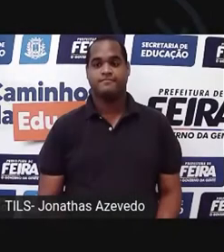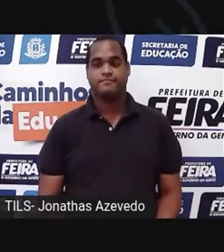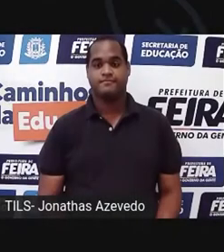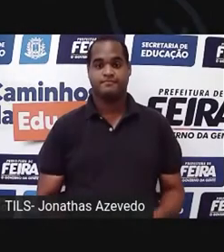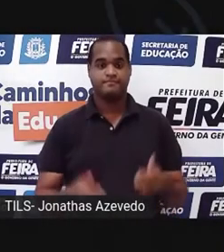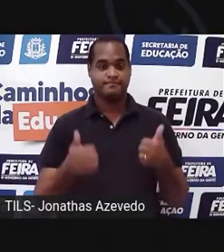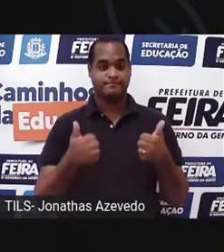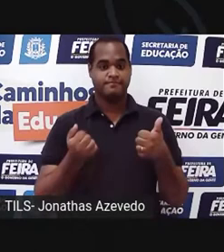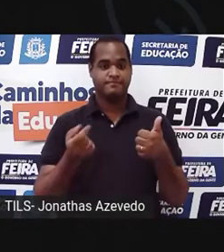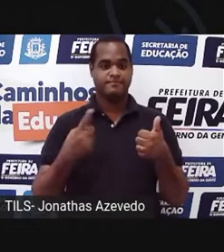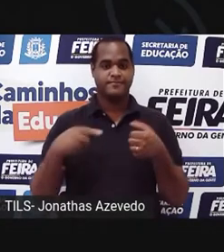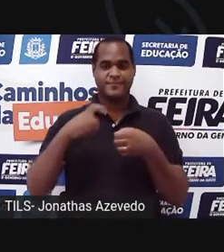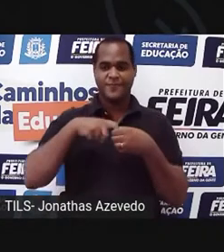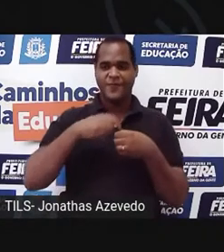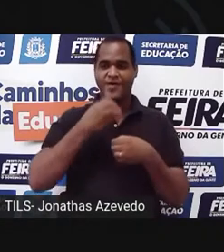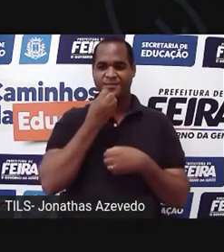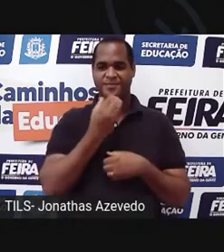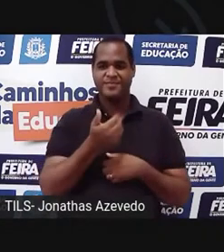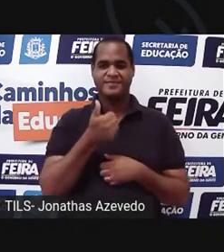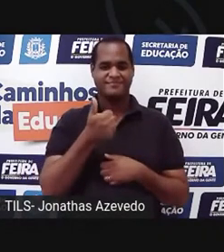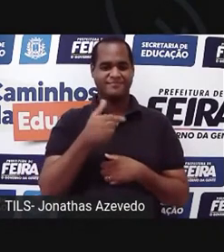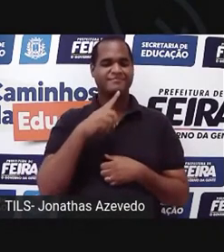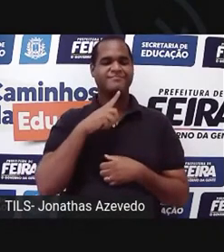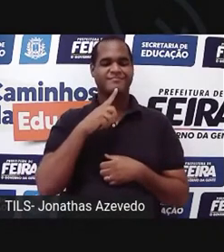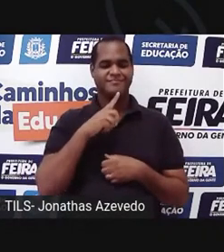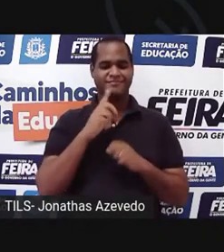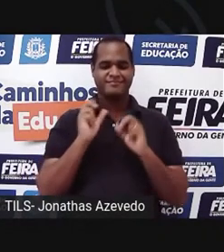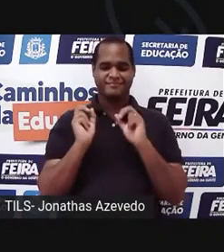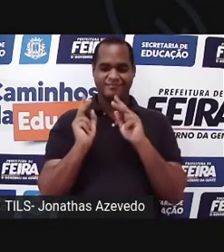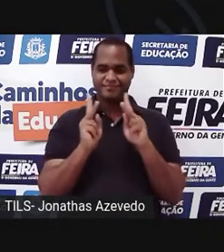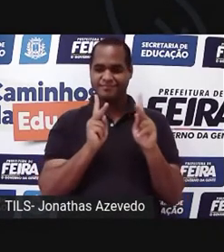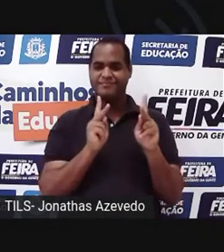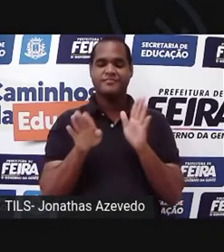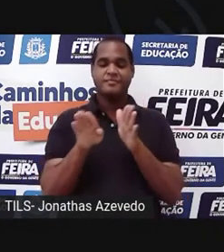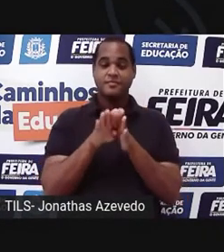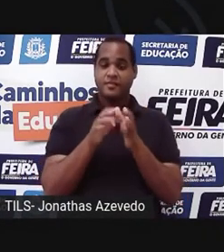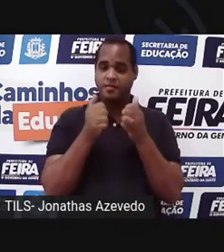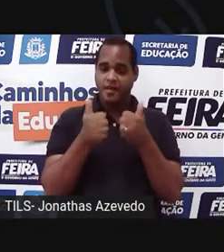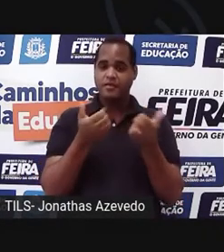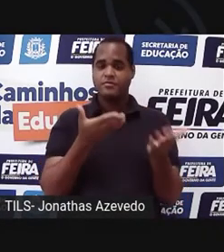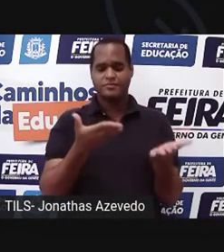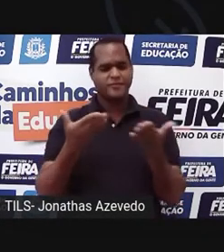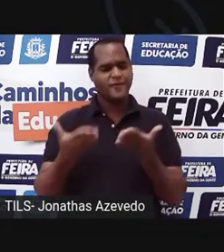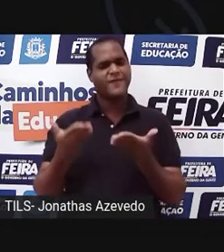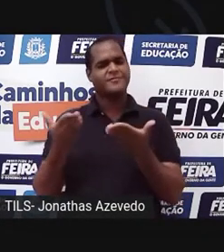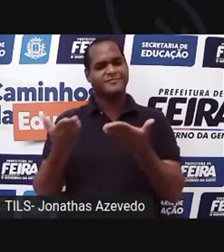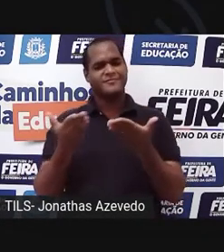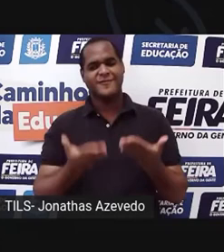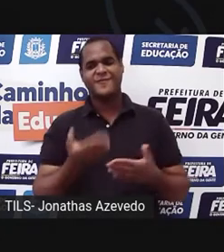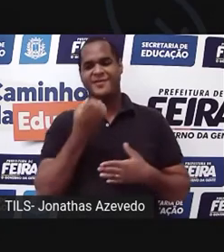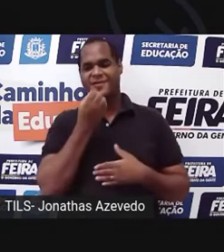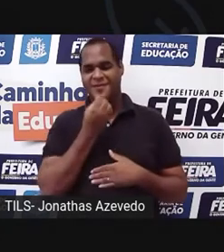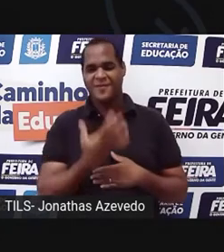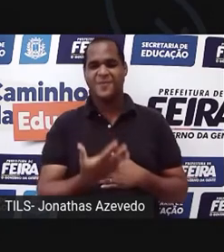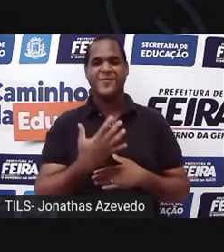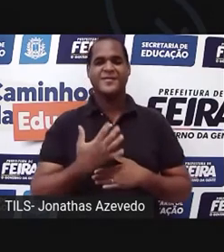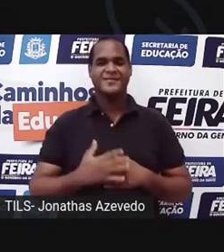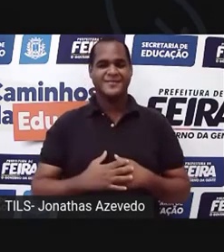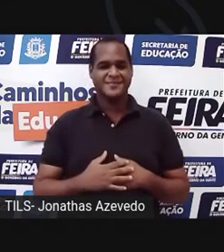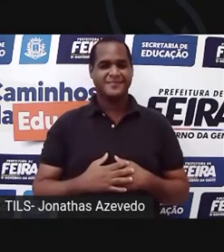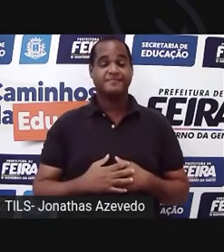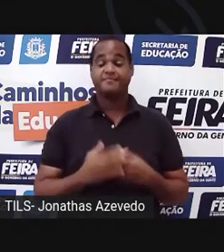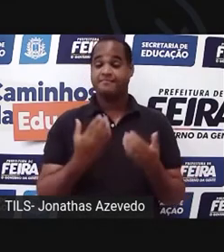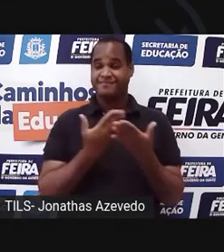E estamos de volta, é isso aí, chegamos, seja bem-vindo mais uma vez, seja bem-vinda,